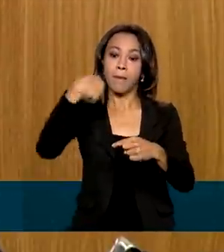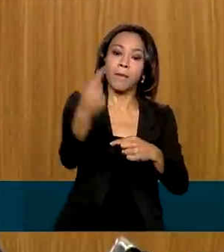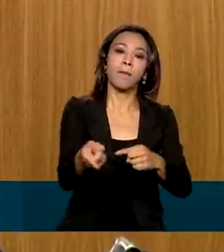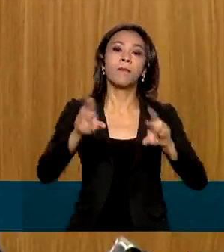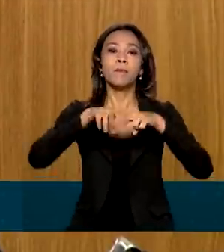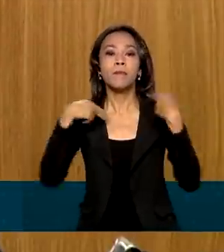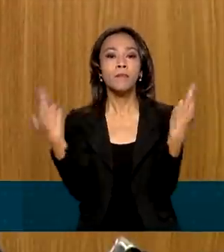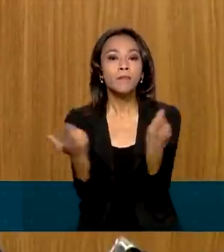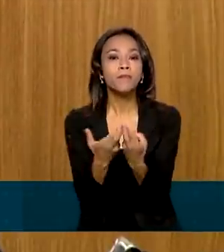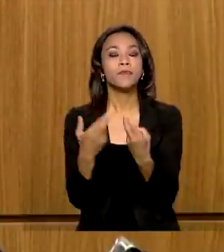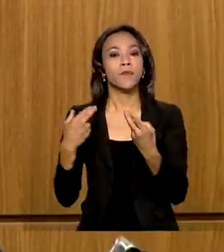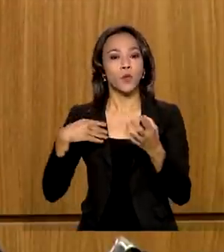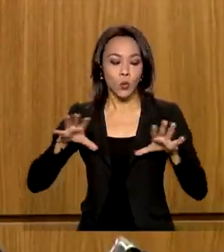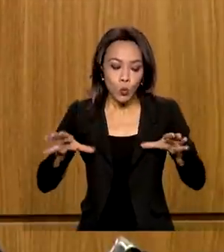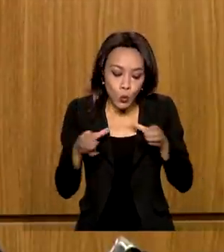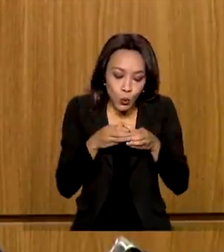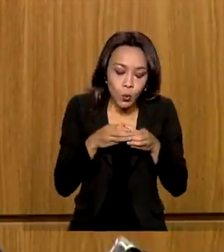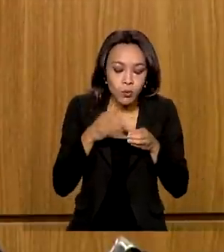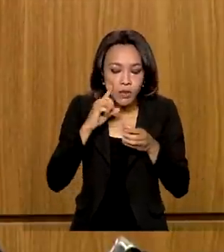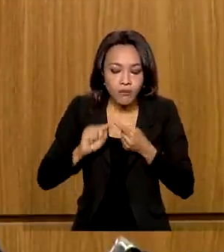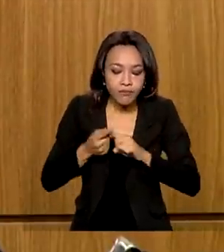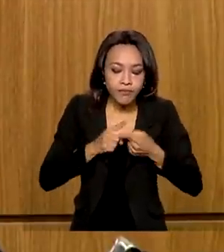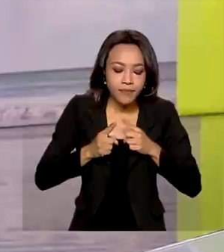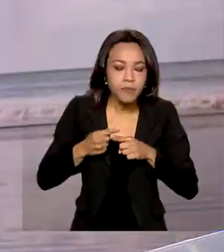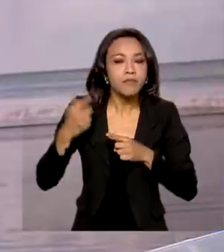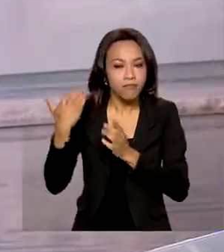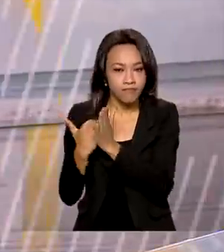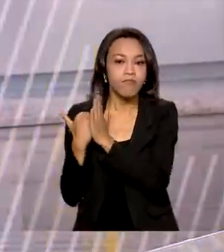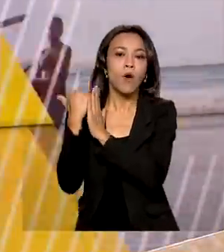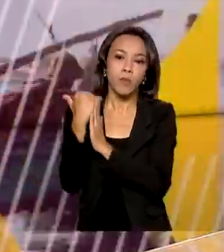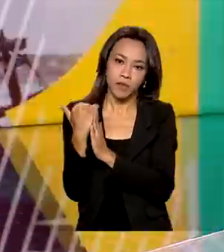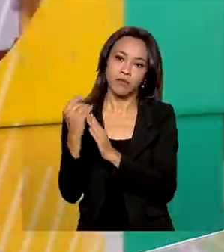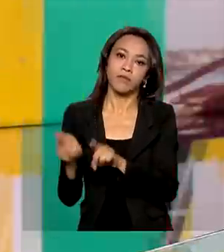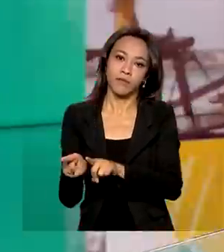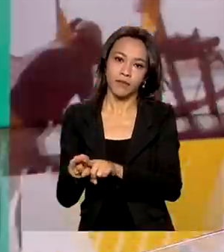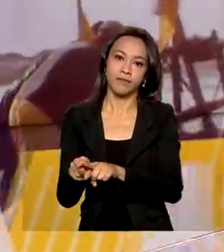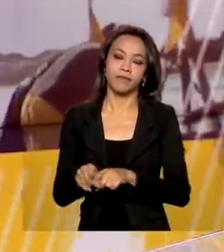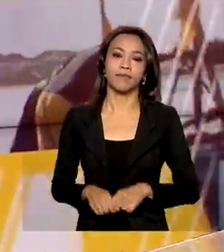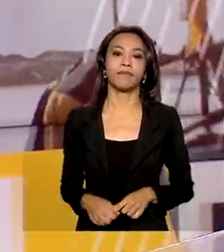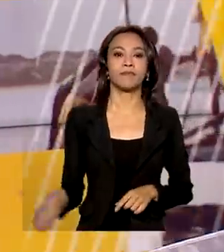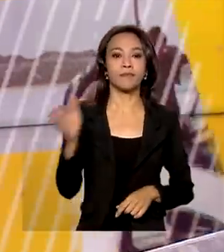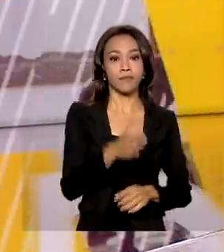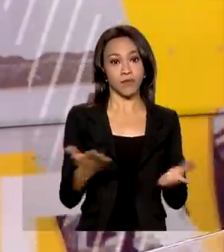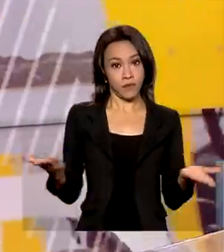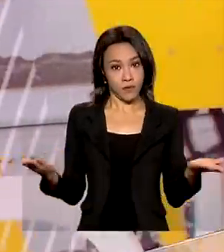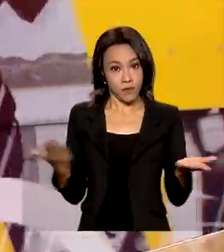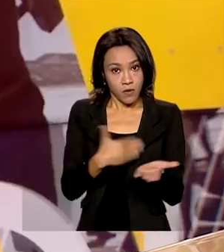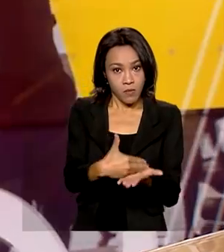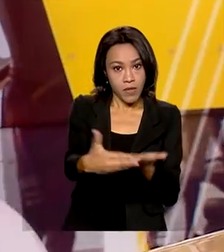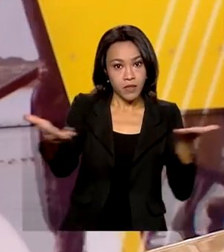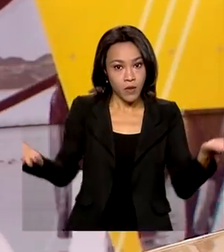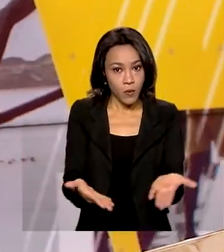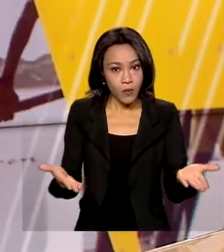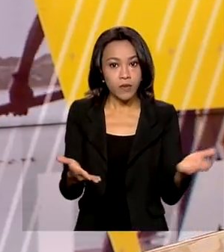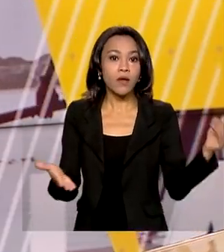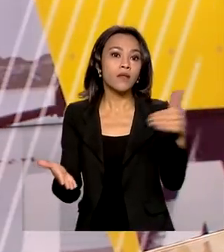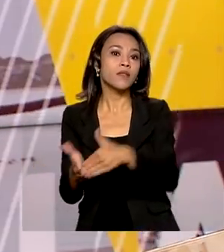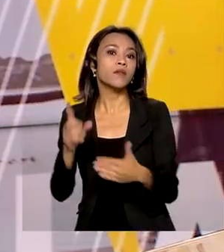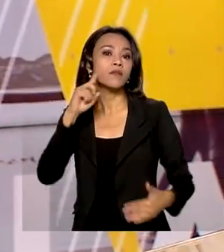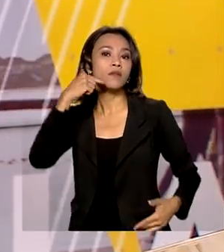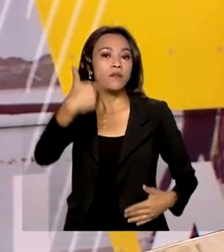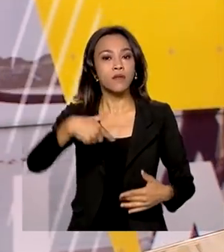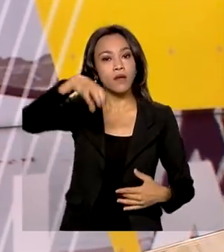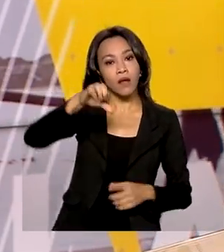antevê outro ajuste de mesma magnitude. Começa hoje e vai até 29 de outubro a campanha nacional de